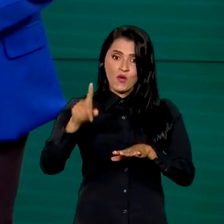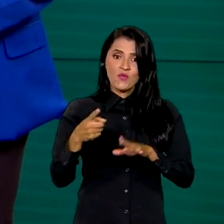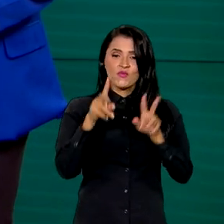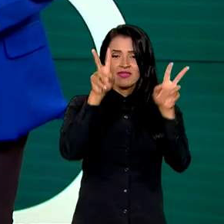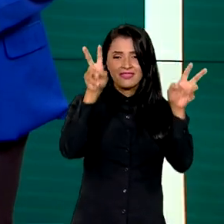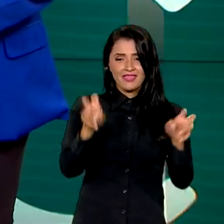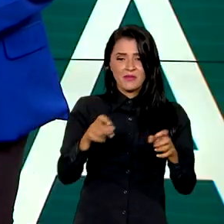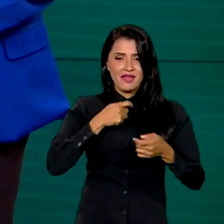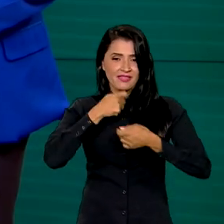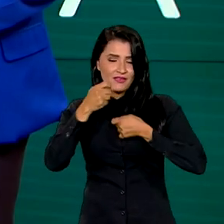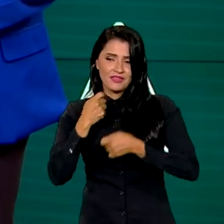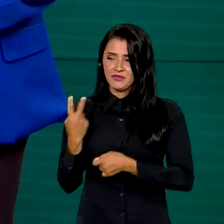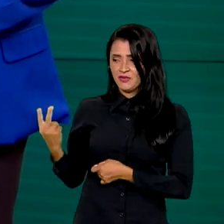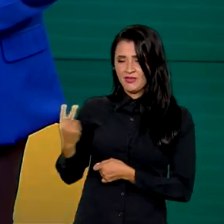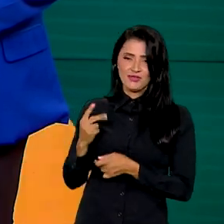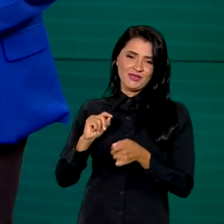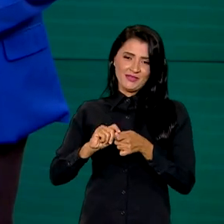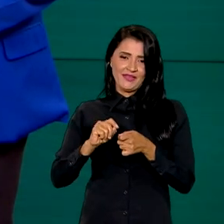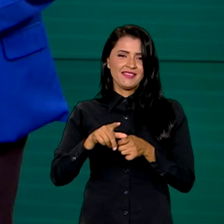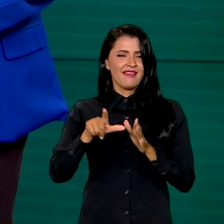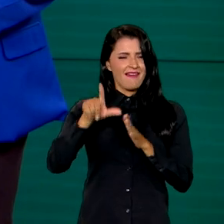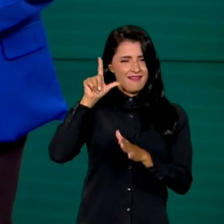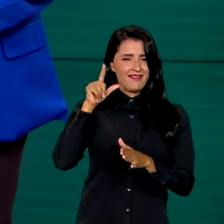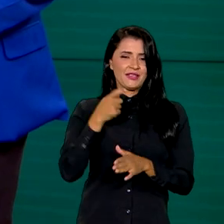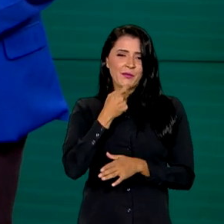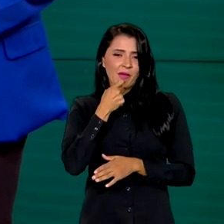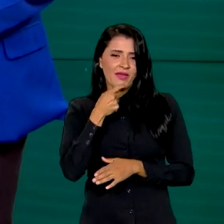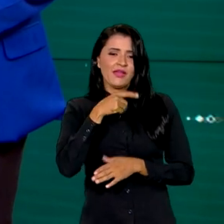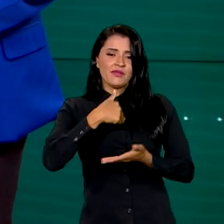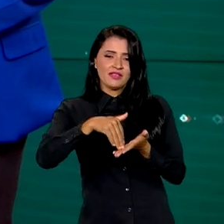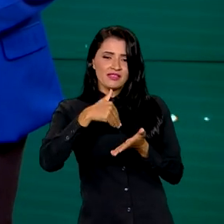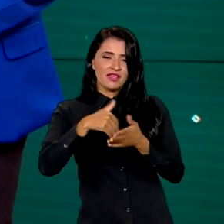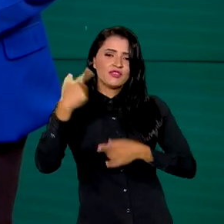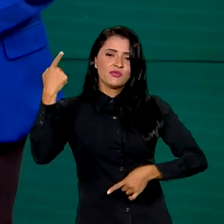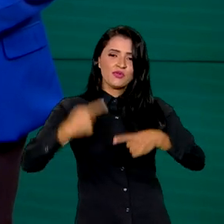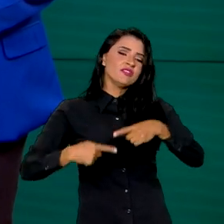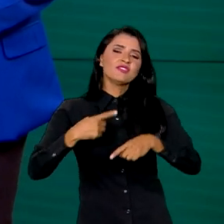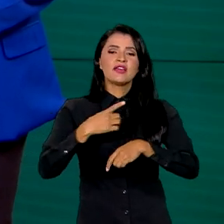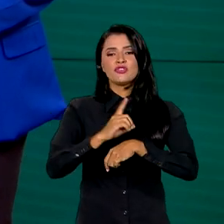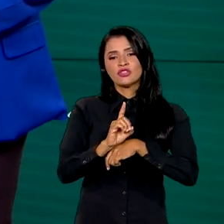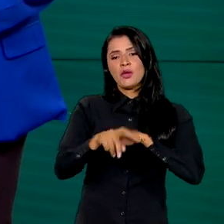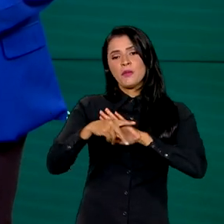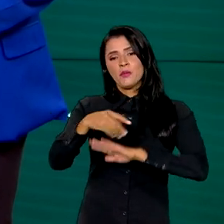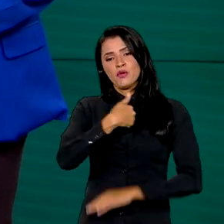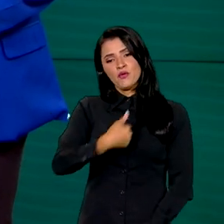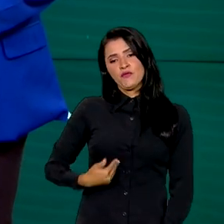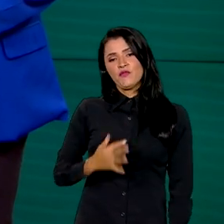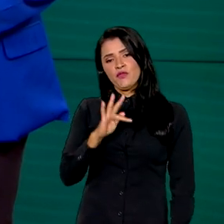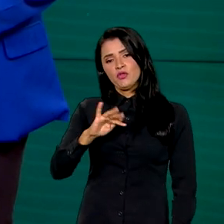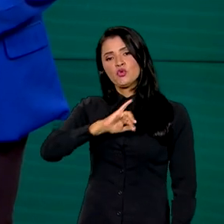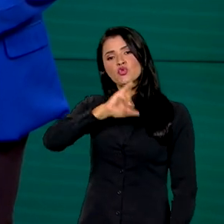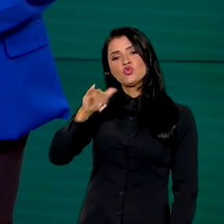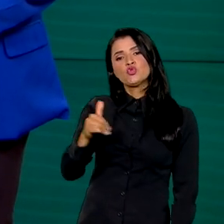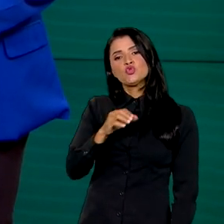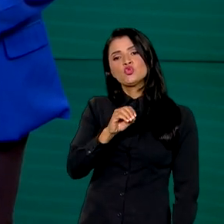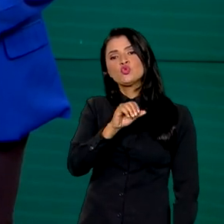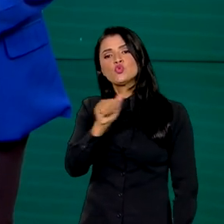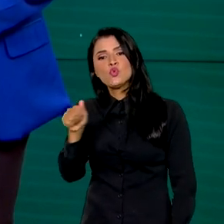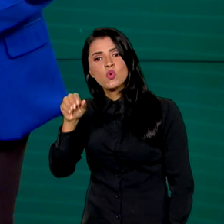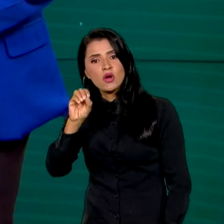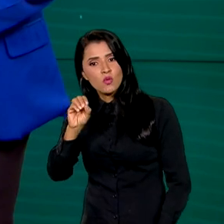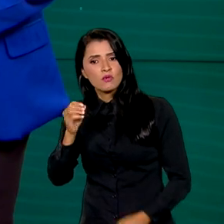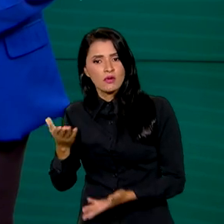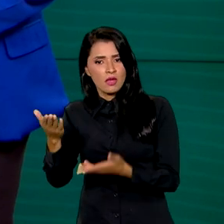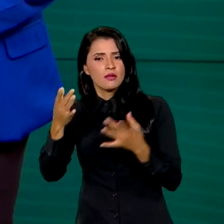entrevista que eu e Carol Lima fizemos mais cedo com o secretário de Políticas Digitais do Governo Federal, João Brant. Ele